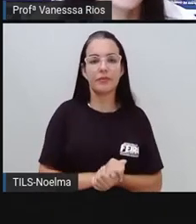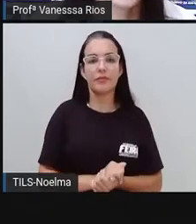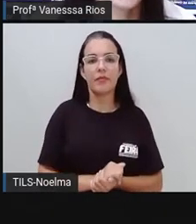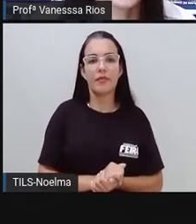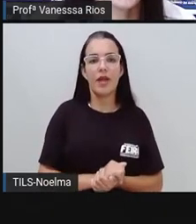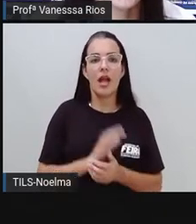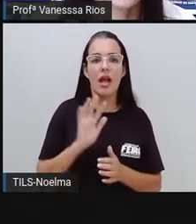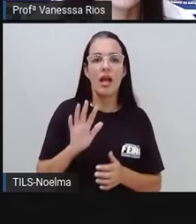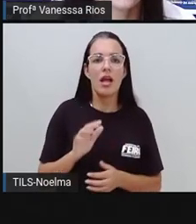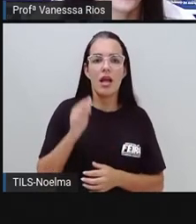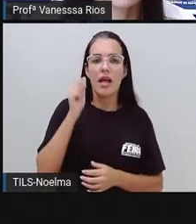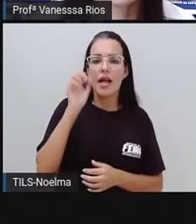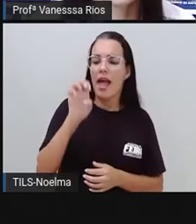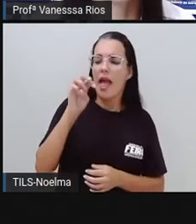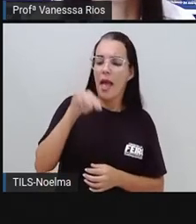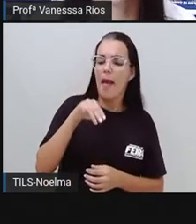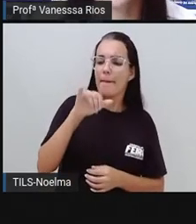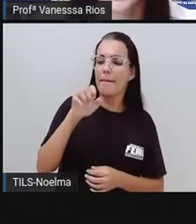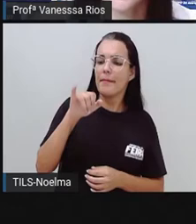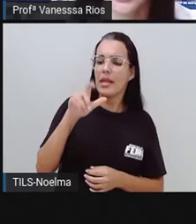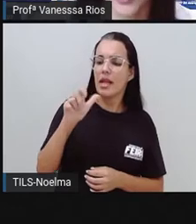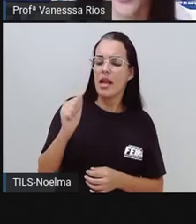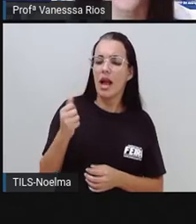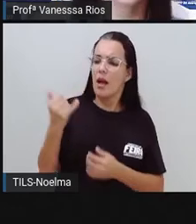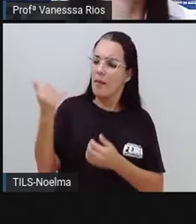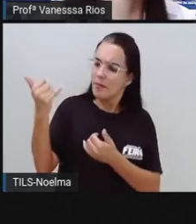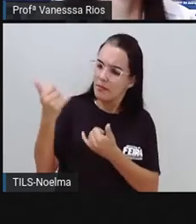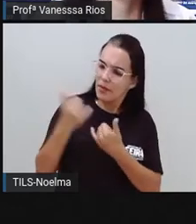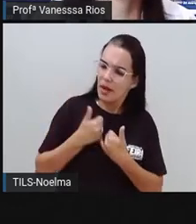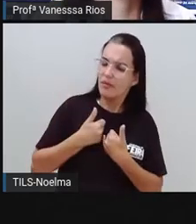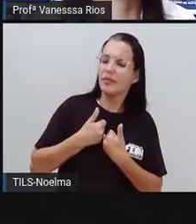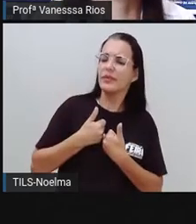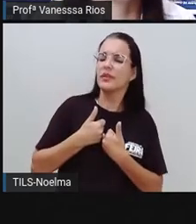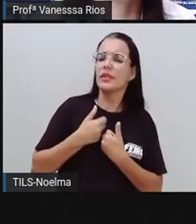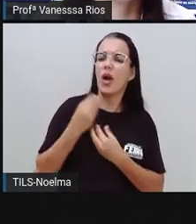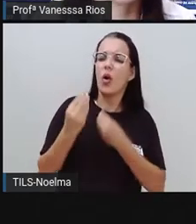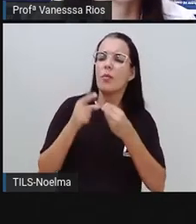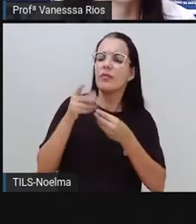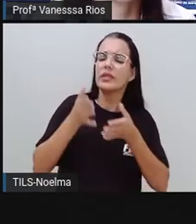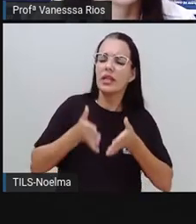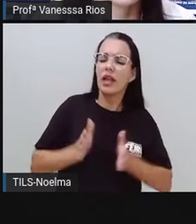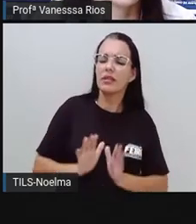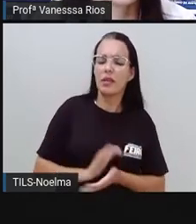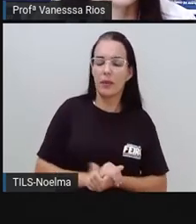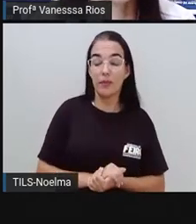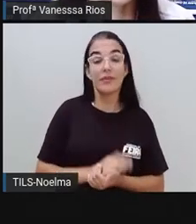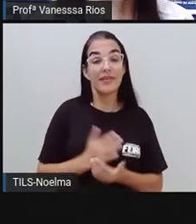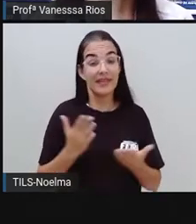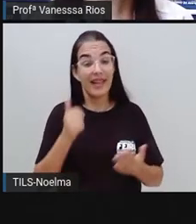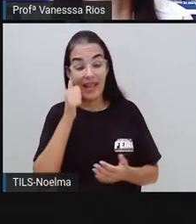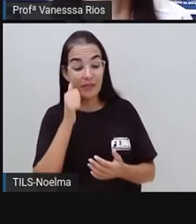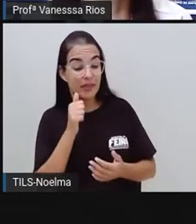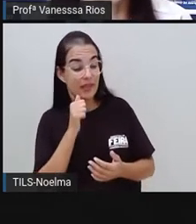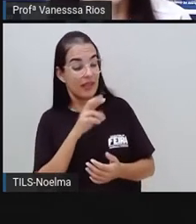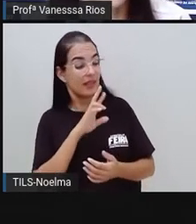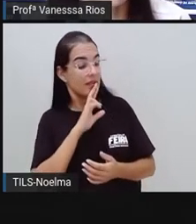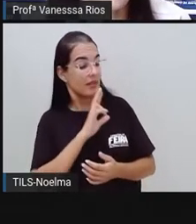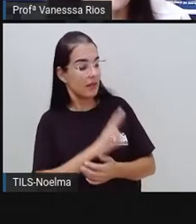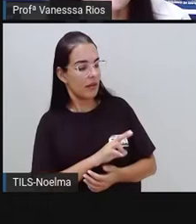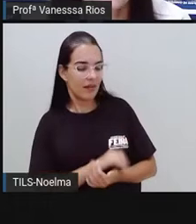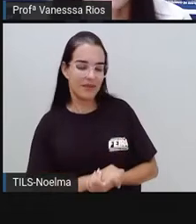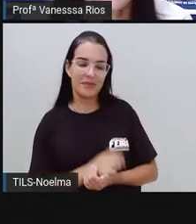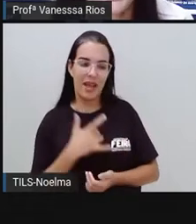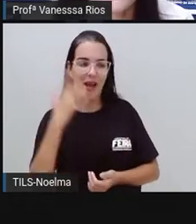conta pra gente como foi que você nasceu. E aí Emília responde. Apesar de todos já